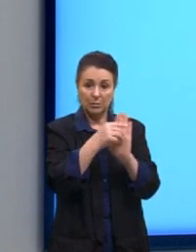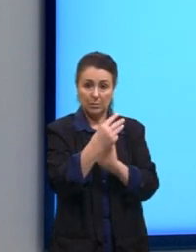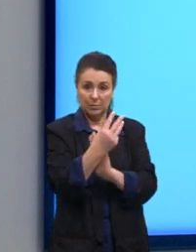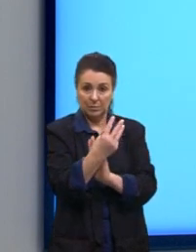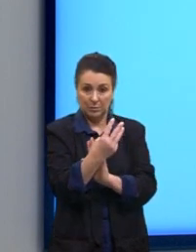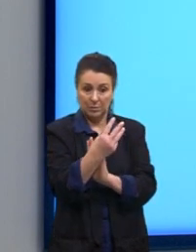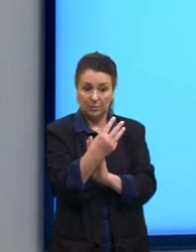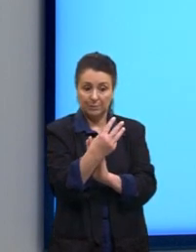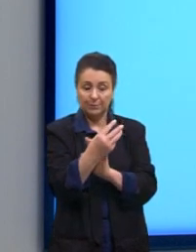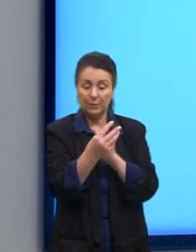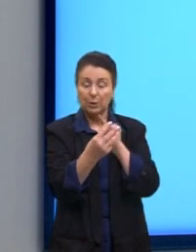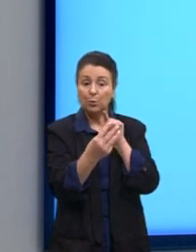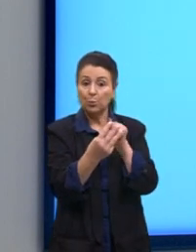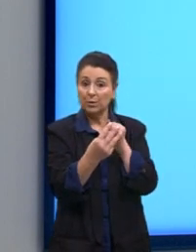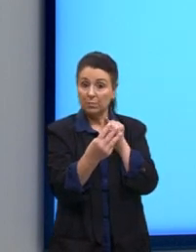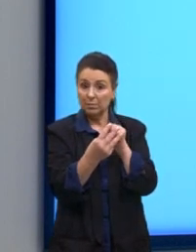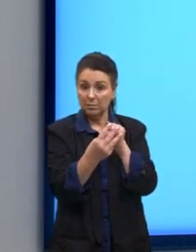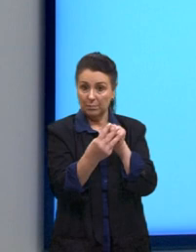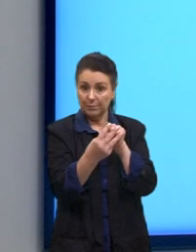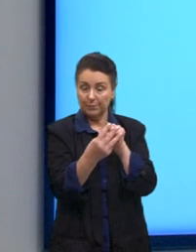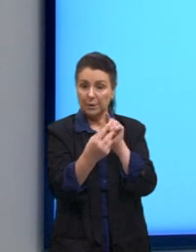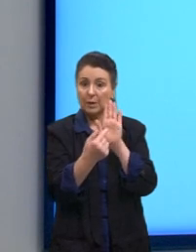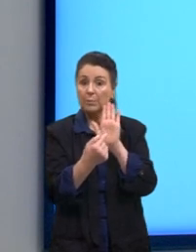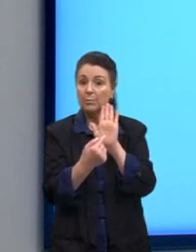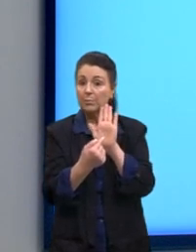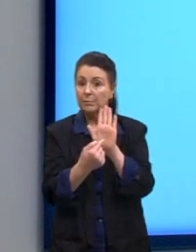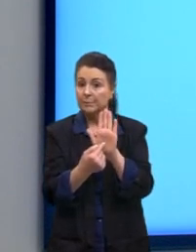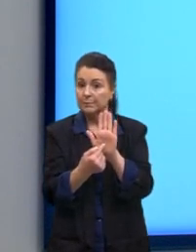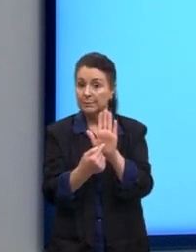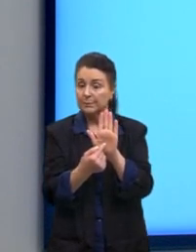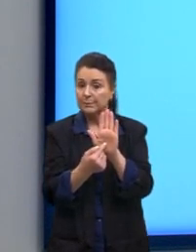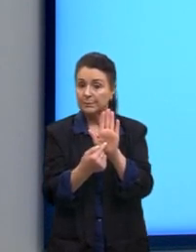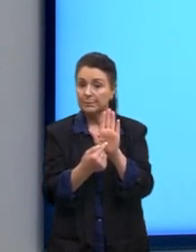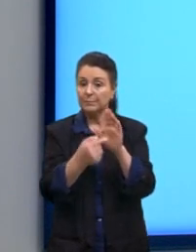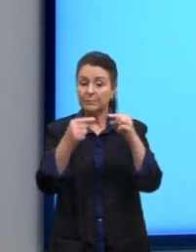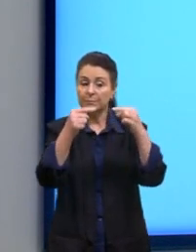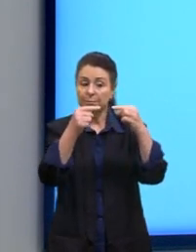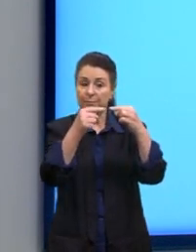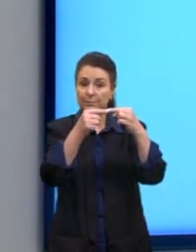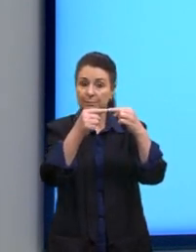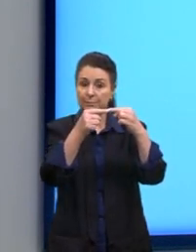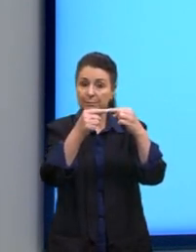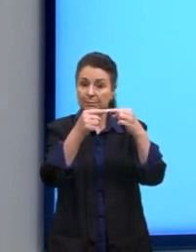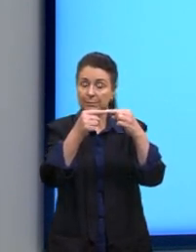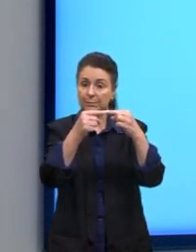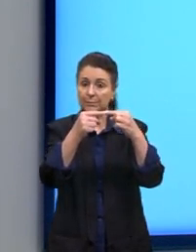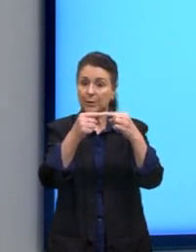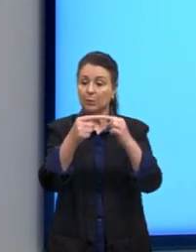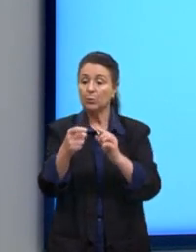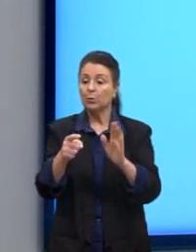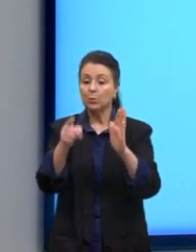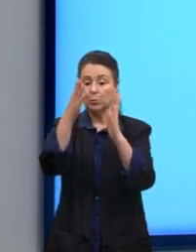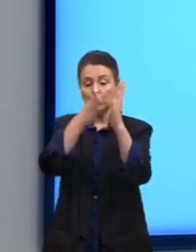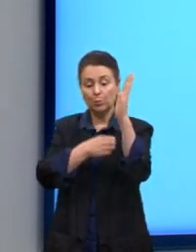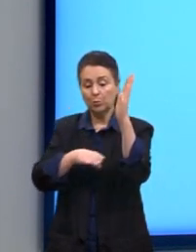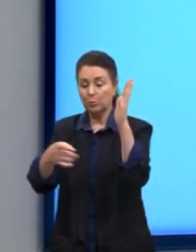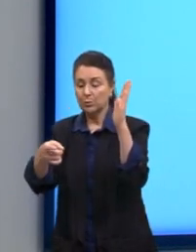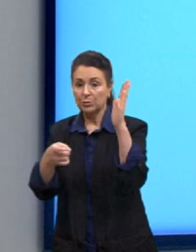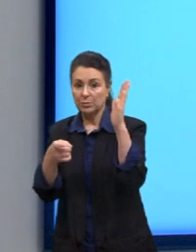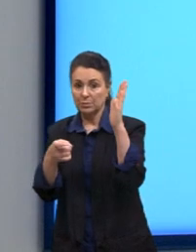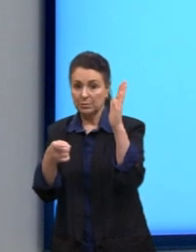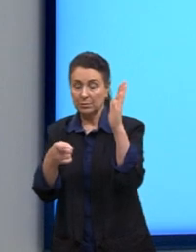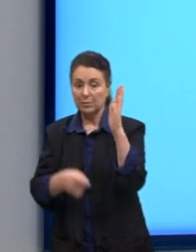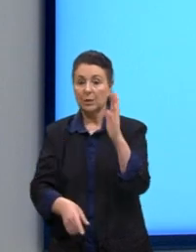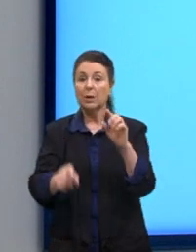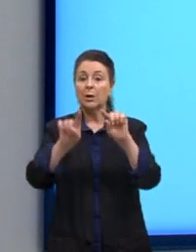Esse 3 aqui, ele indica justamente a coordenada do eixo X. No segundo